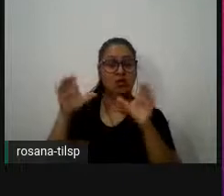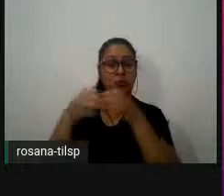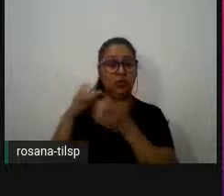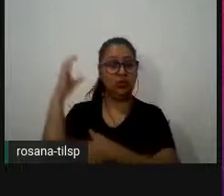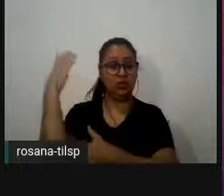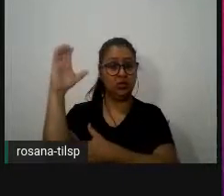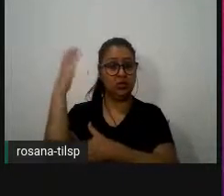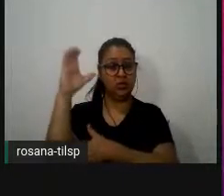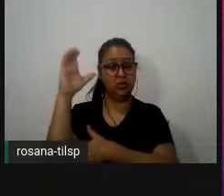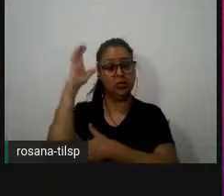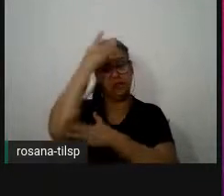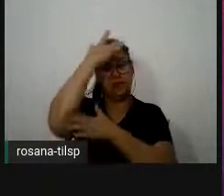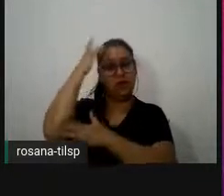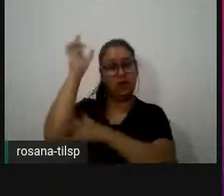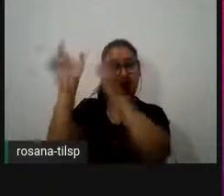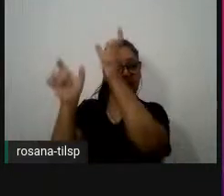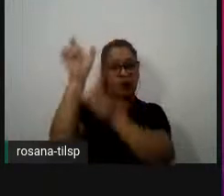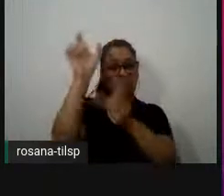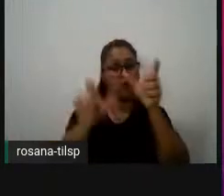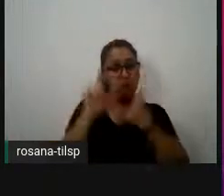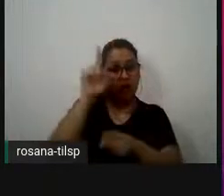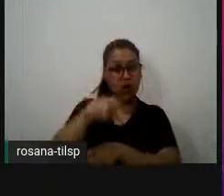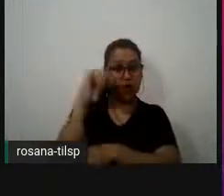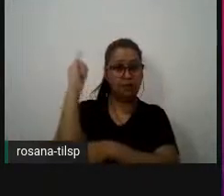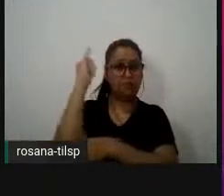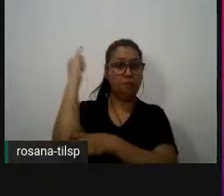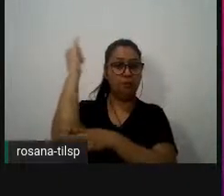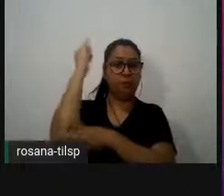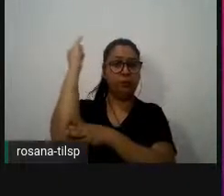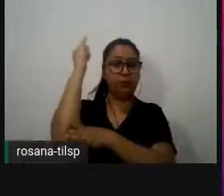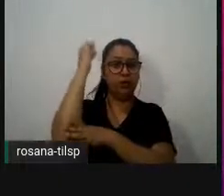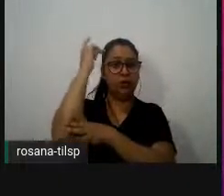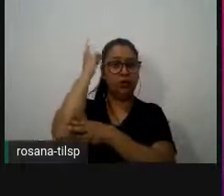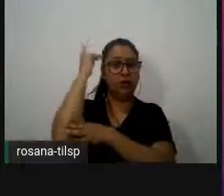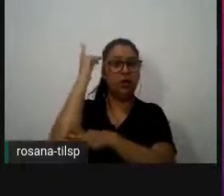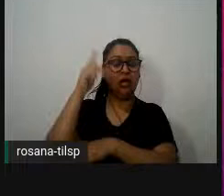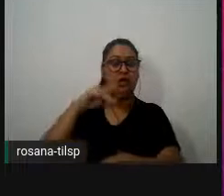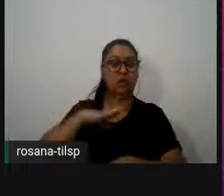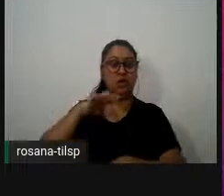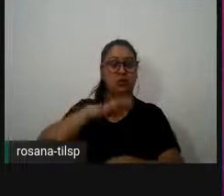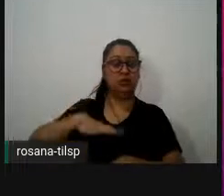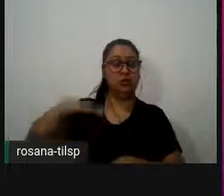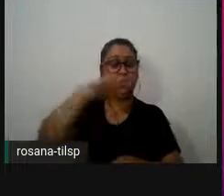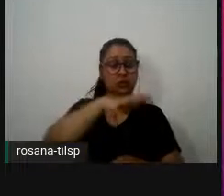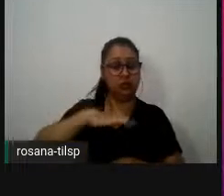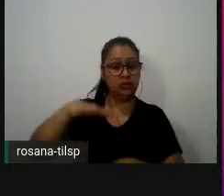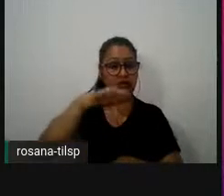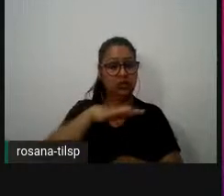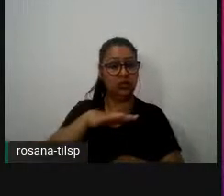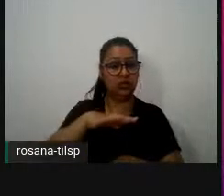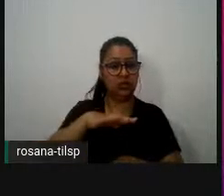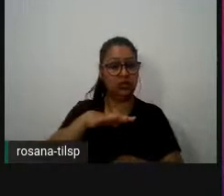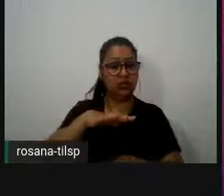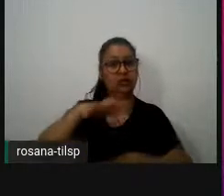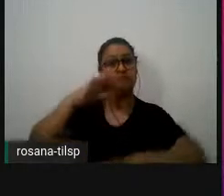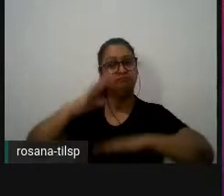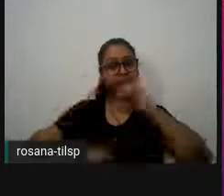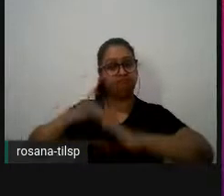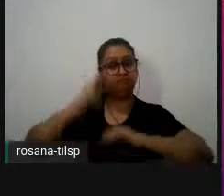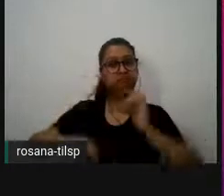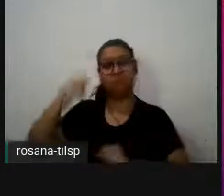é realmente fundamental para uma cidadania ativa e uma cidadania consciente